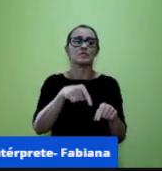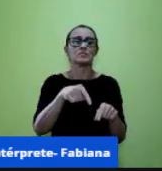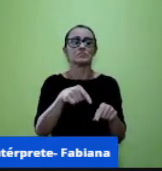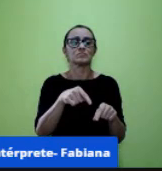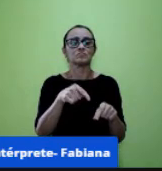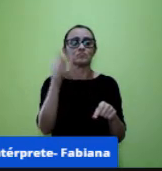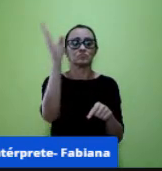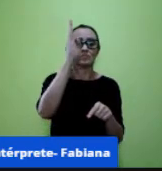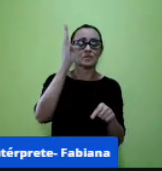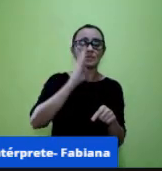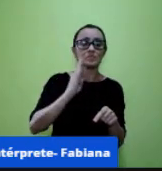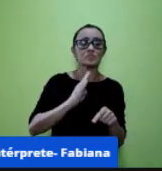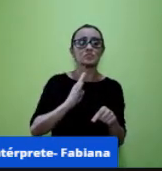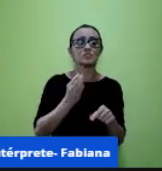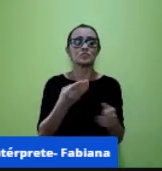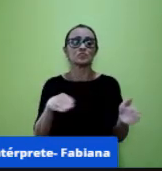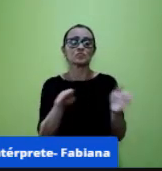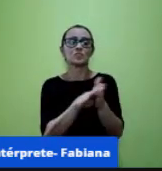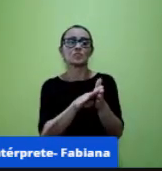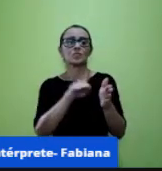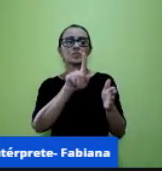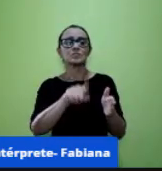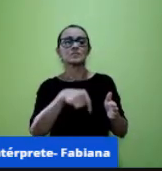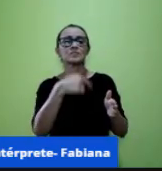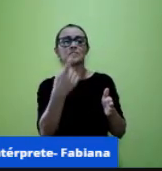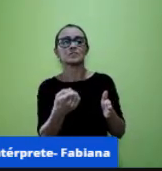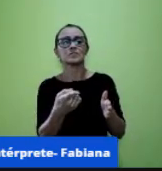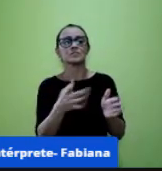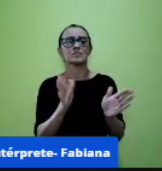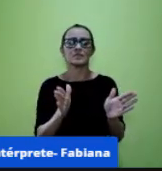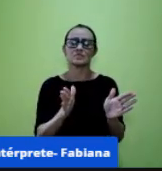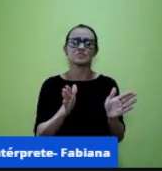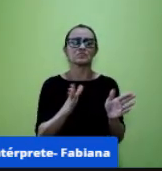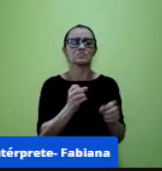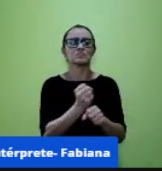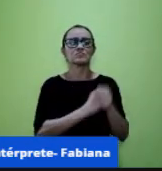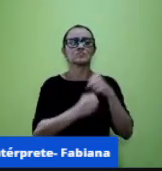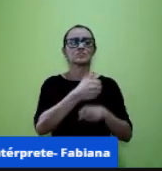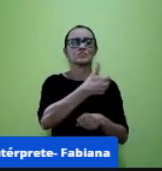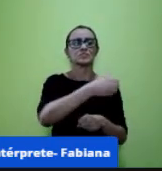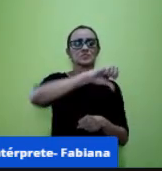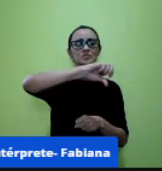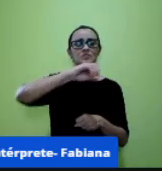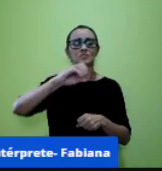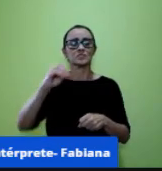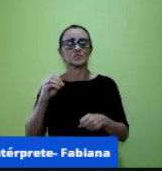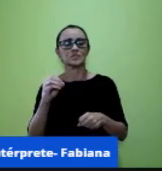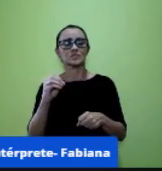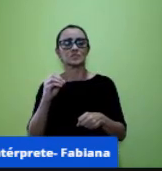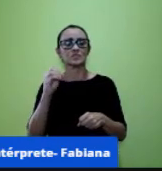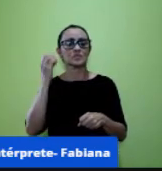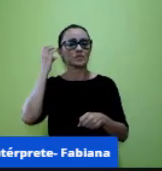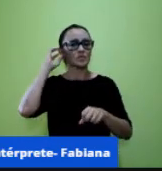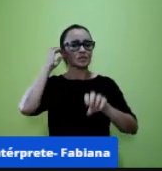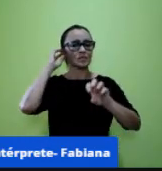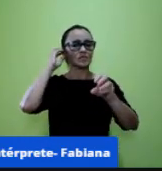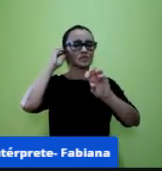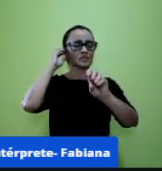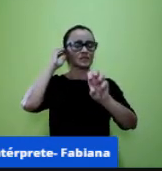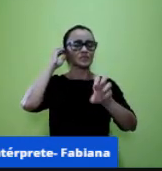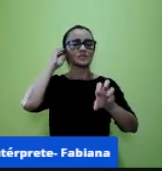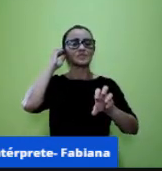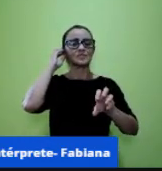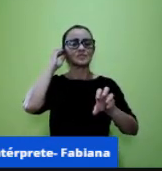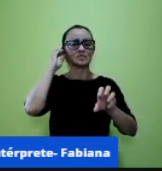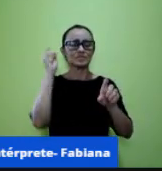depois a gente já vai para os anos de 1900 que nós temos o rádio nossa pensa uma caixinha